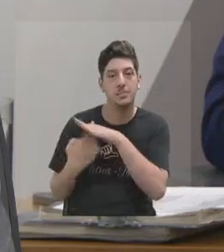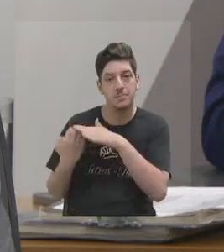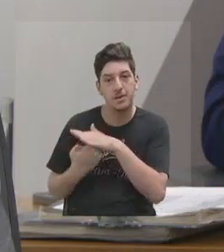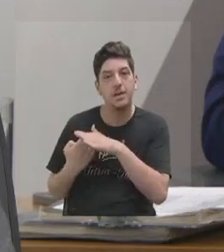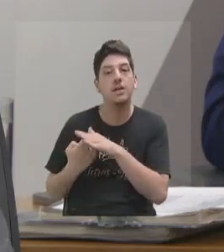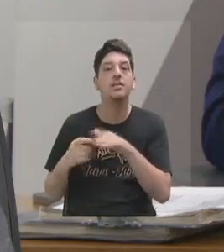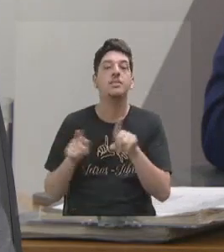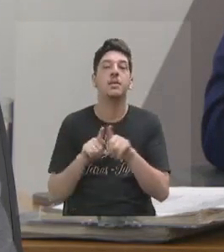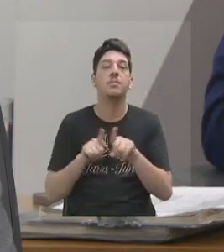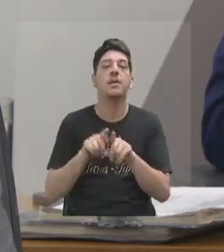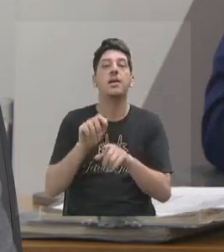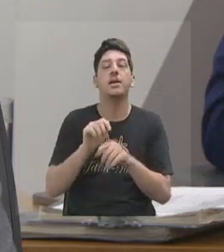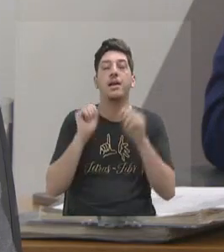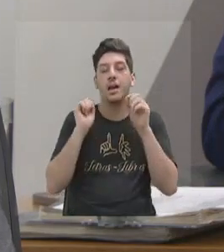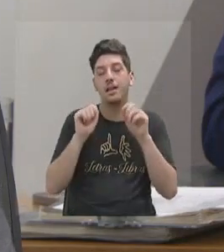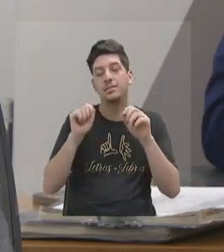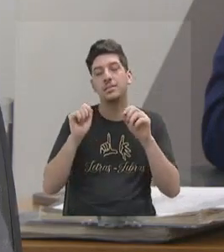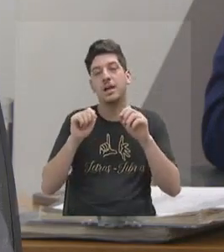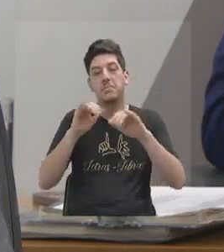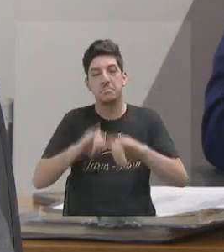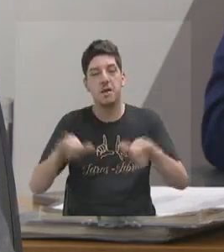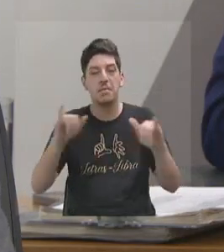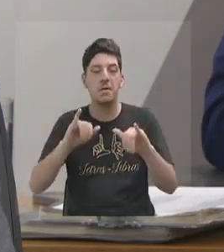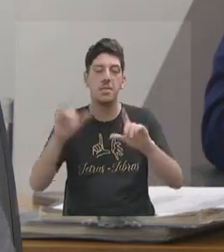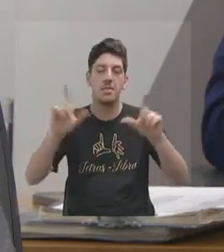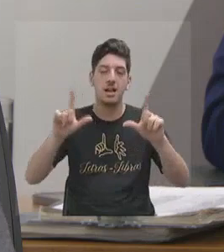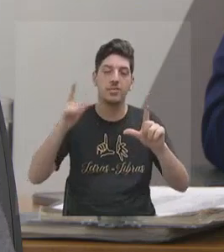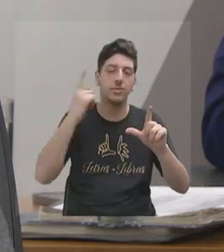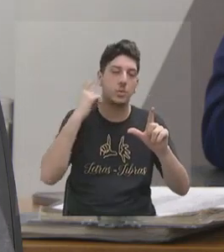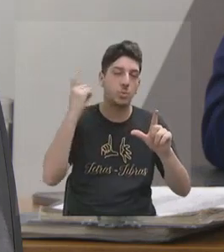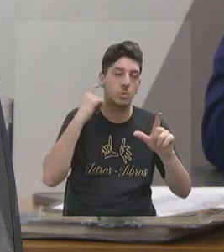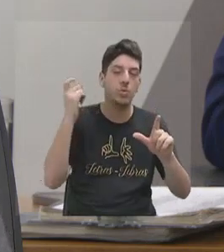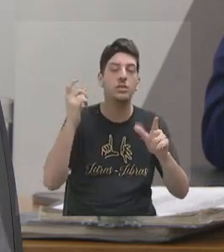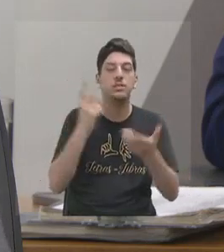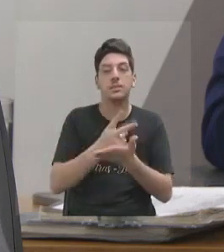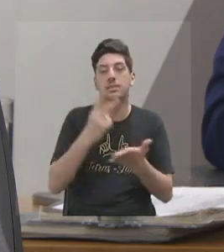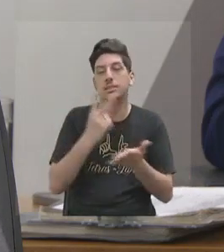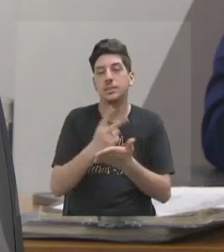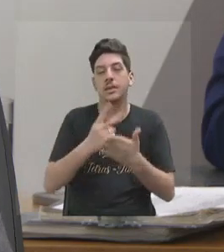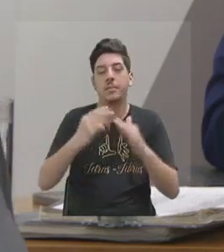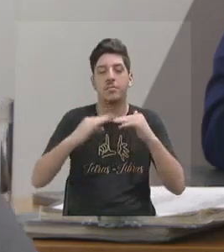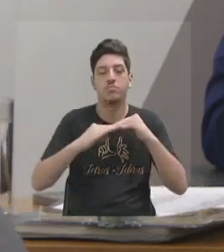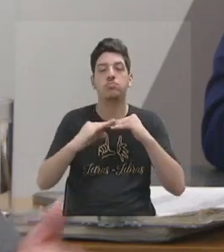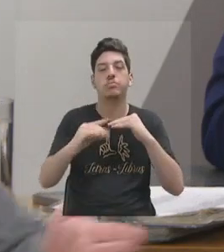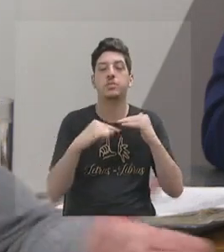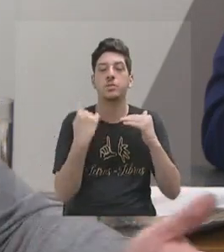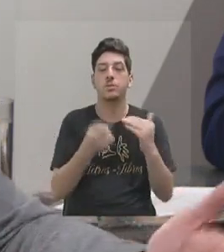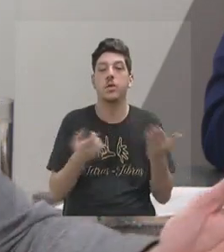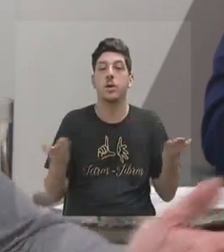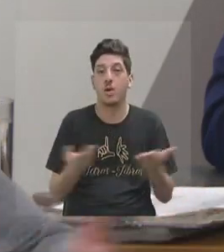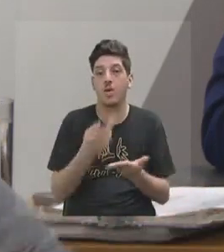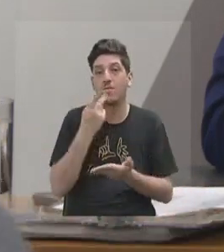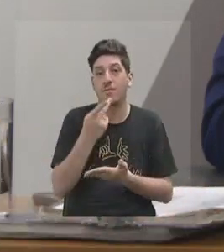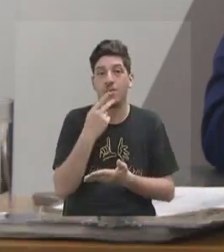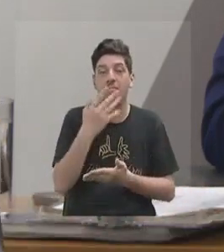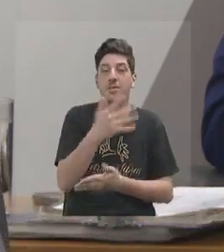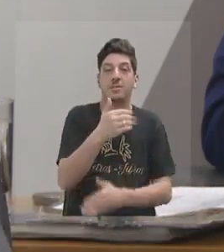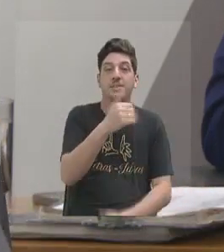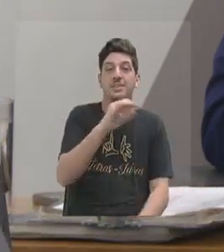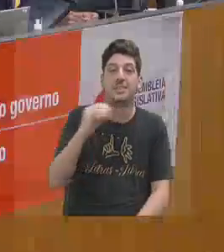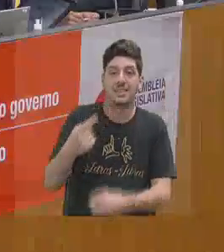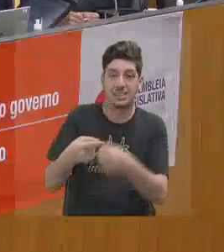A parte do audiovisual trabalha uma capilaridade sempre permanente. A gente estava aqui citando de 100 cidades.